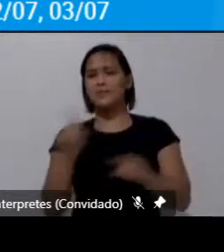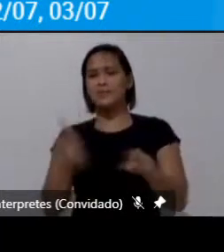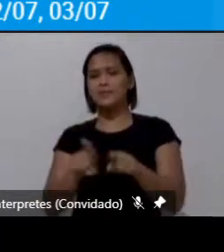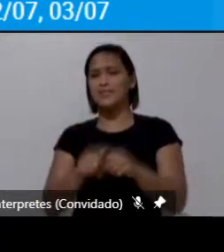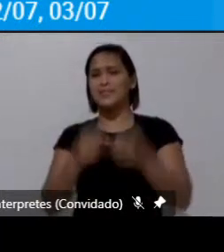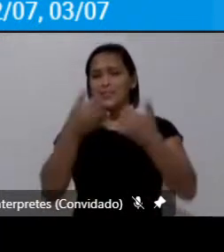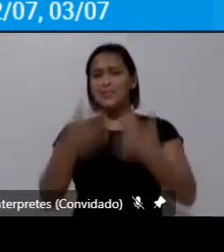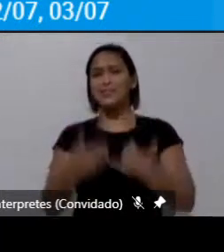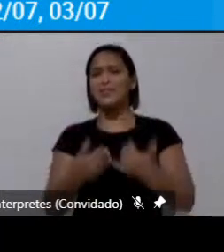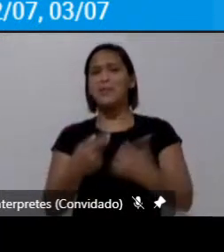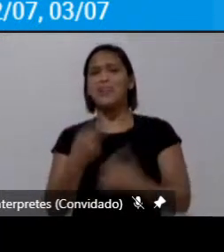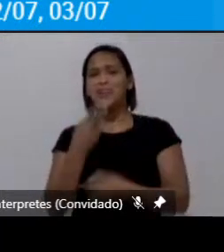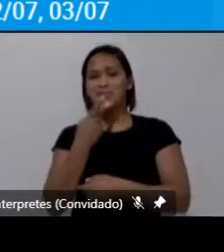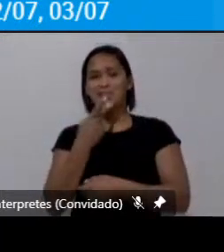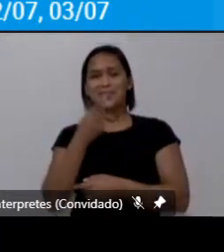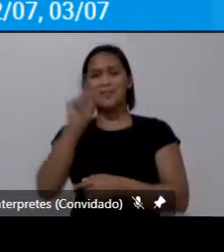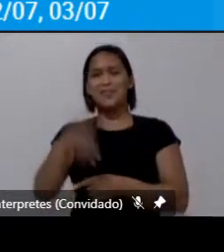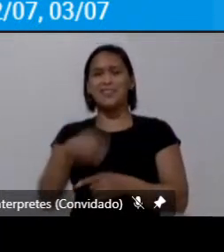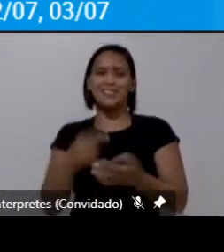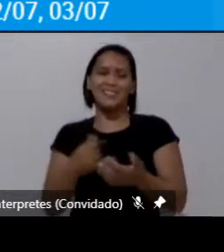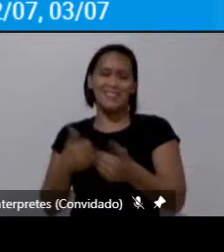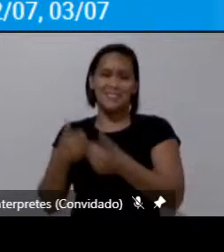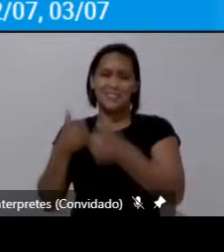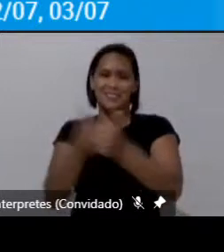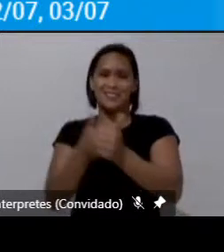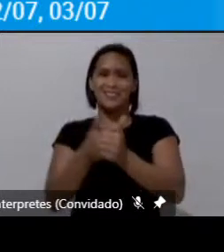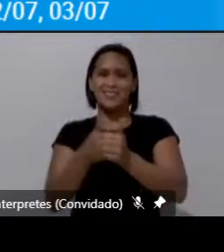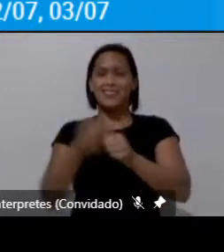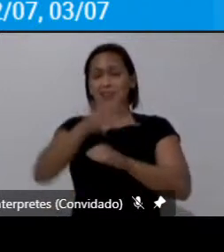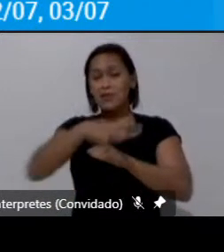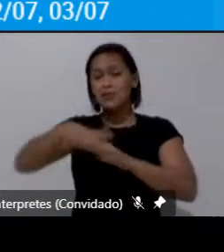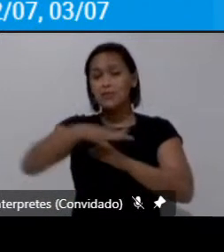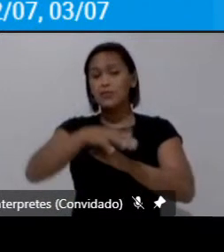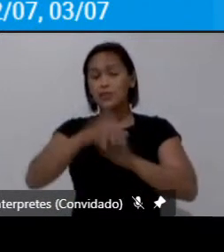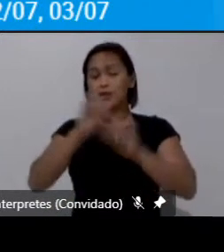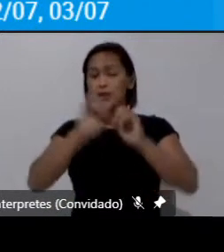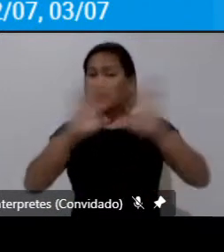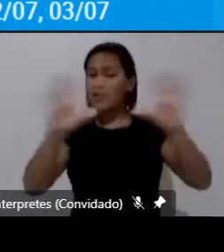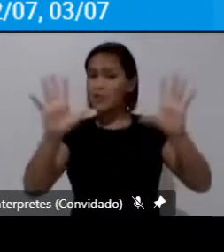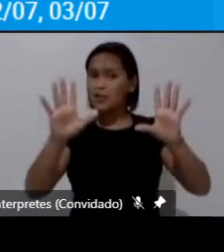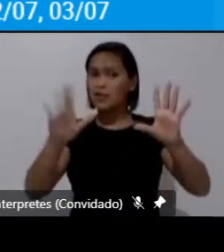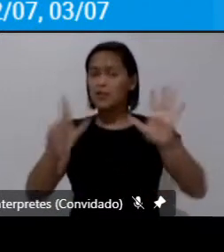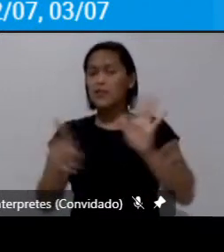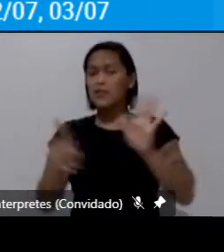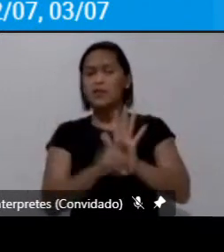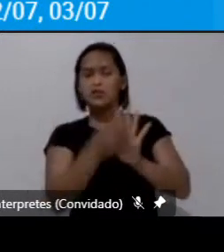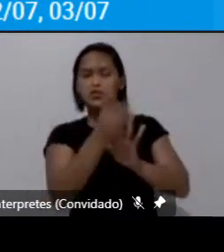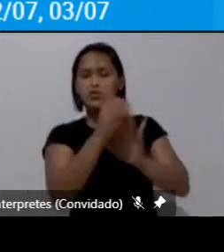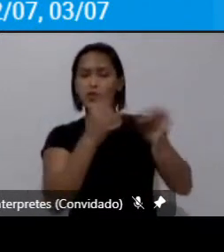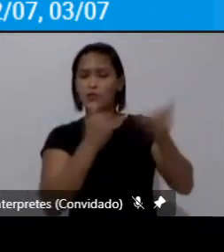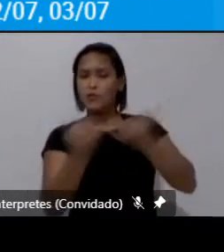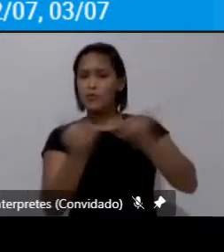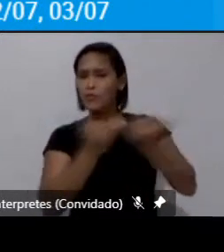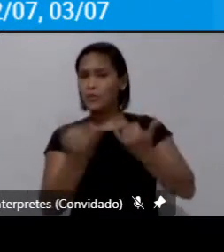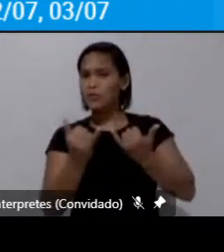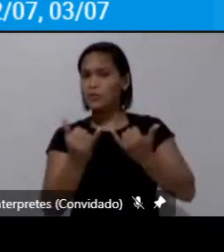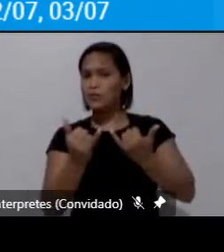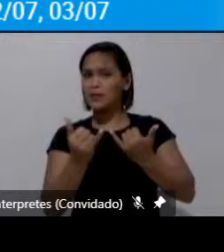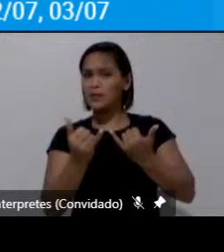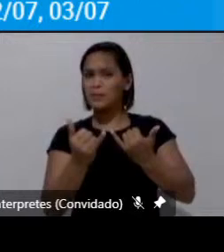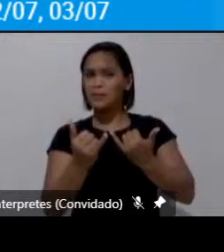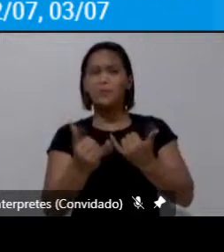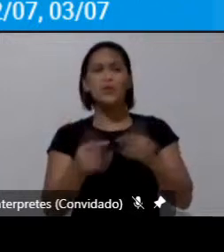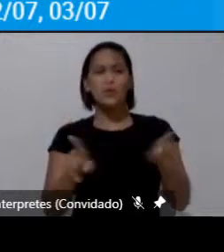você tem que divulgar informação você tem que ter transparência de dados e você eventualmente pode fazer uma redução de